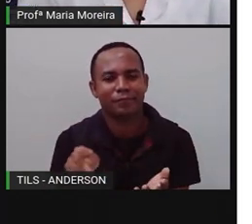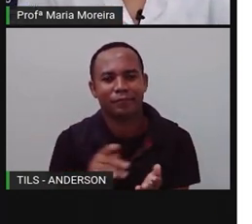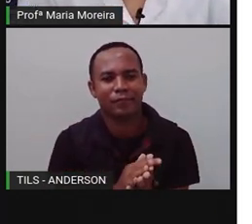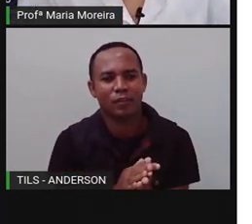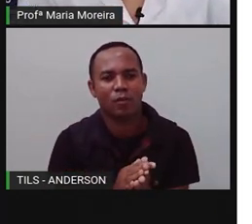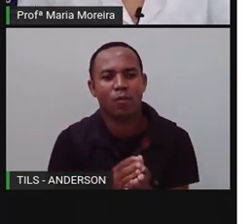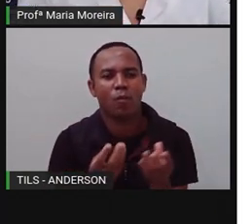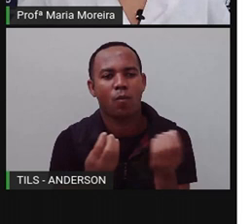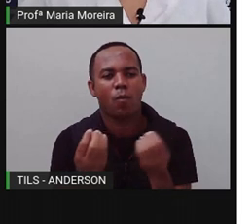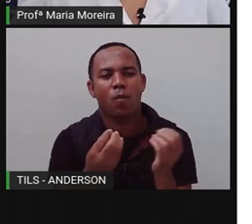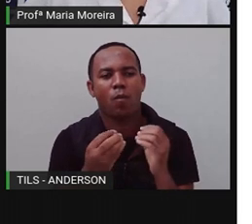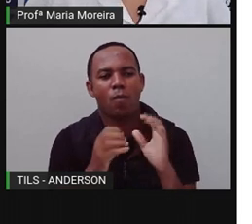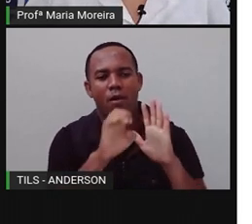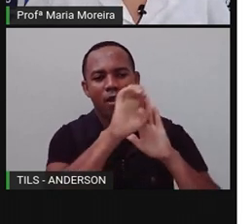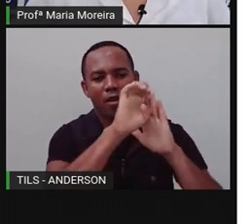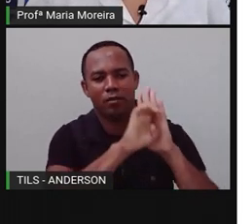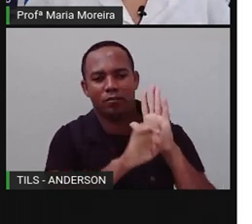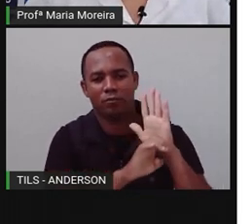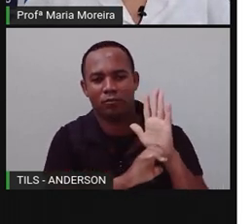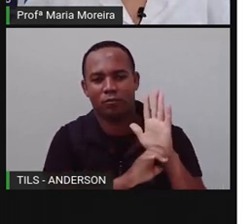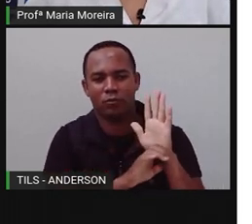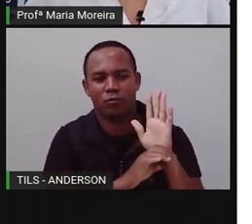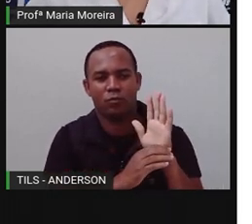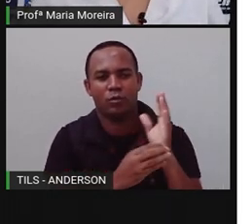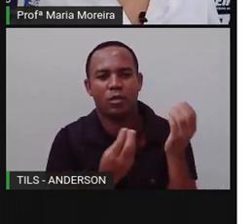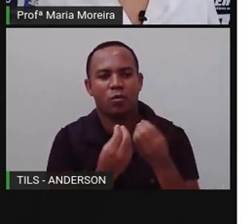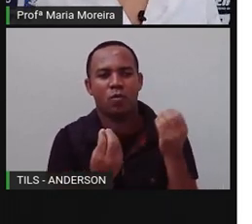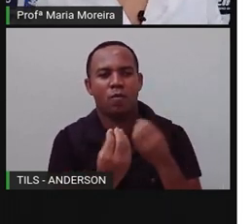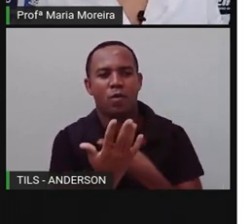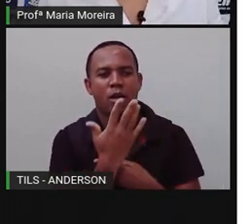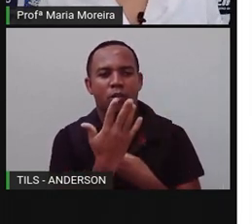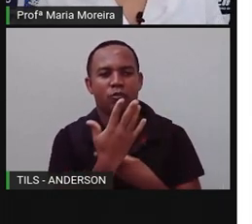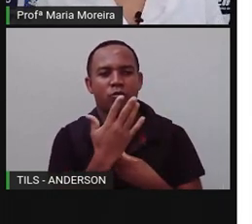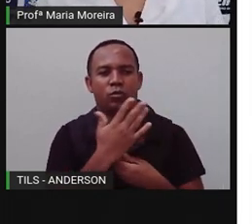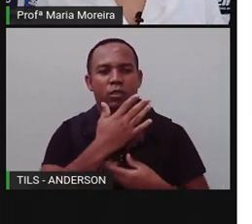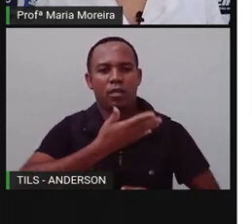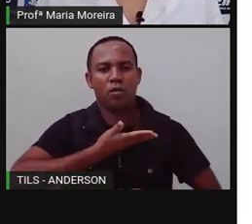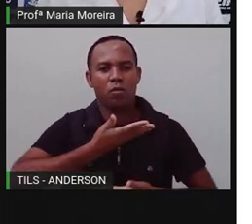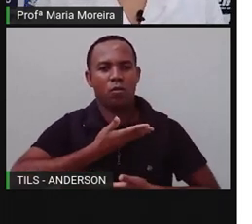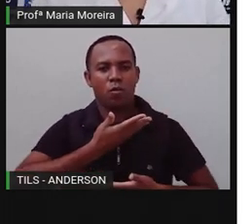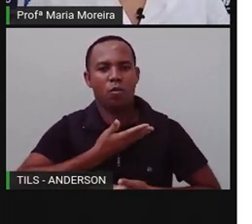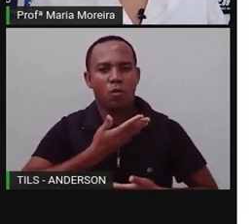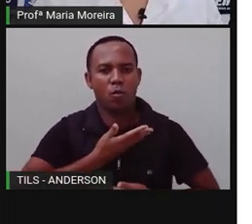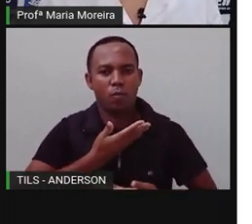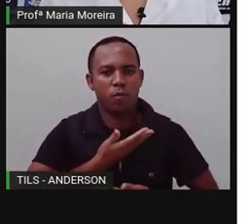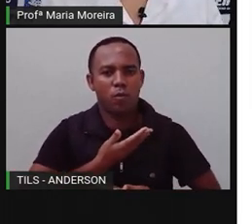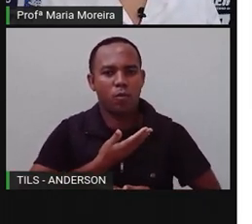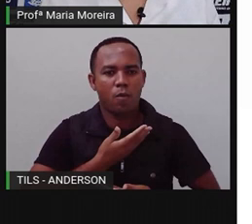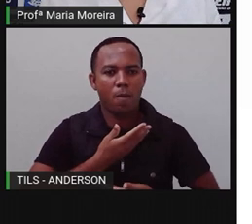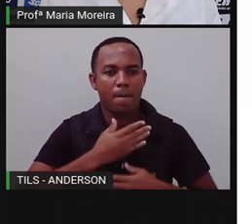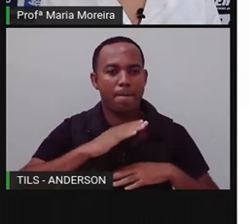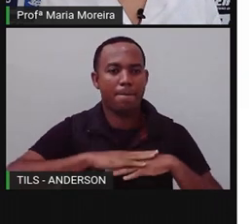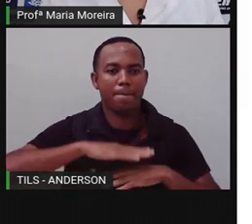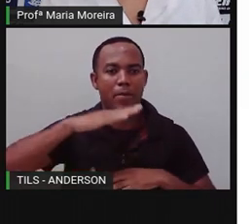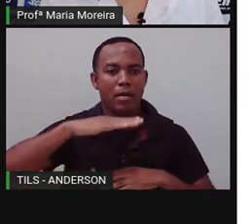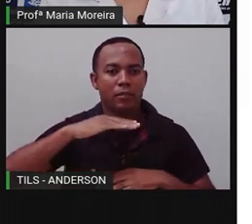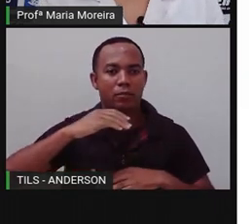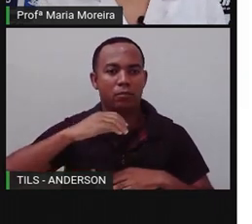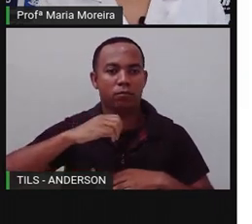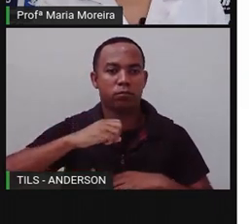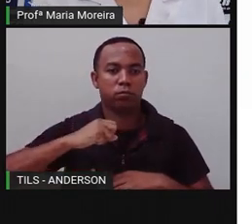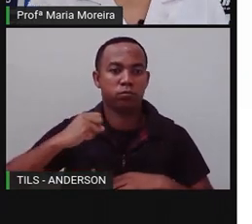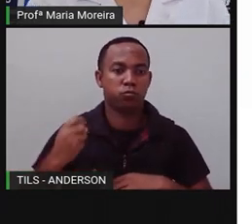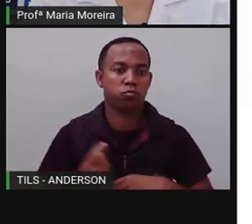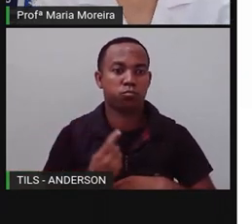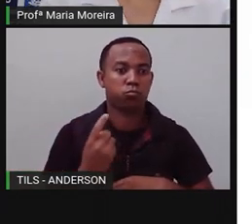Essa estrutura ajuda a proteger os órgãos, né? E permite que esses animais sejam o quê? Maiores, porque eles podem o quê?